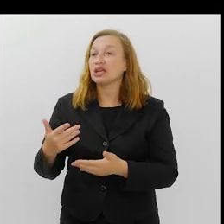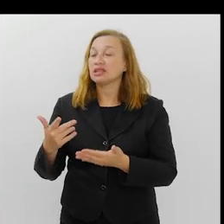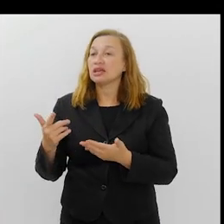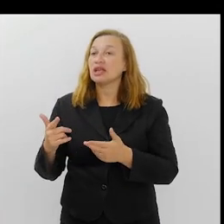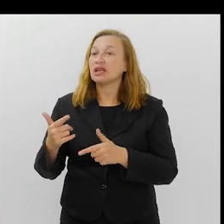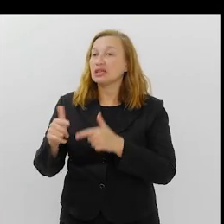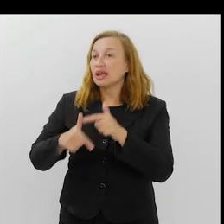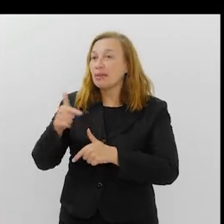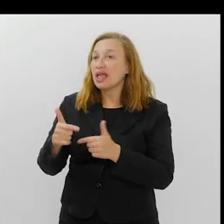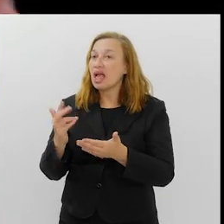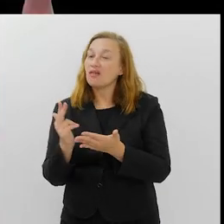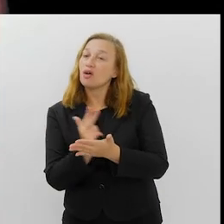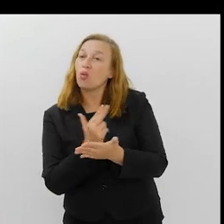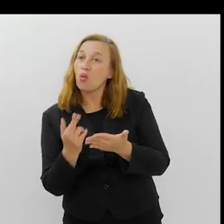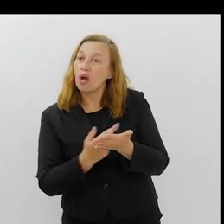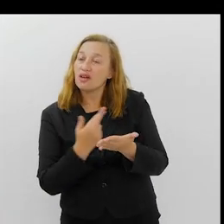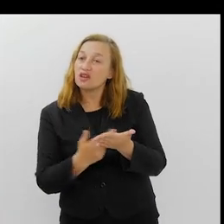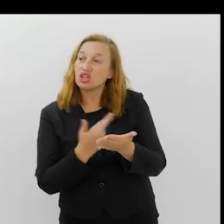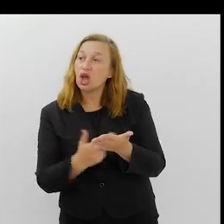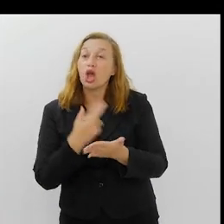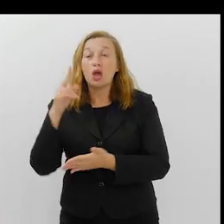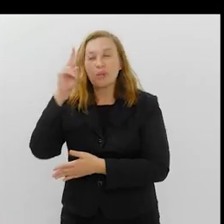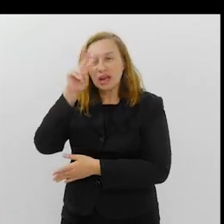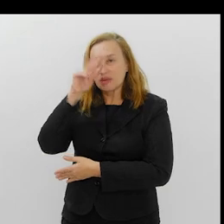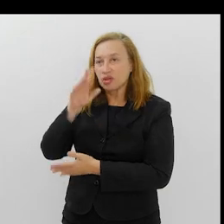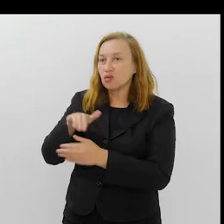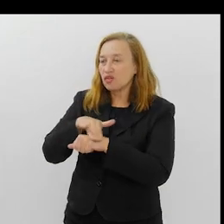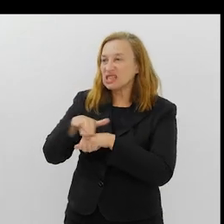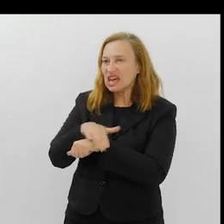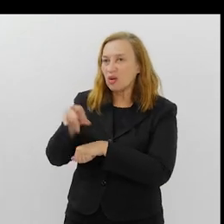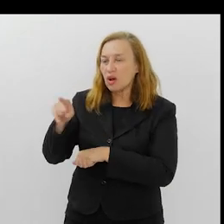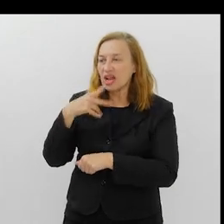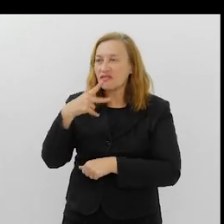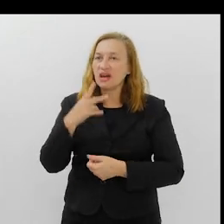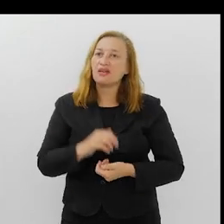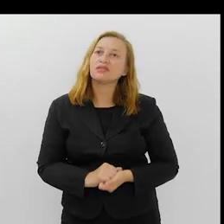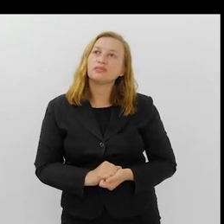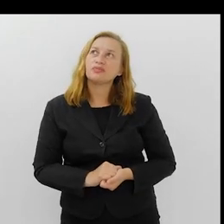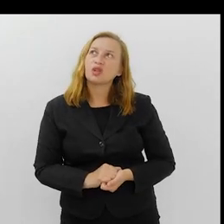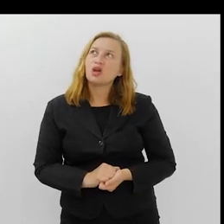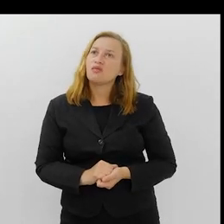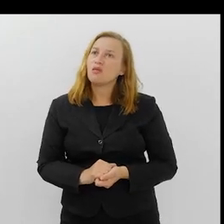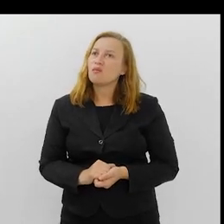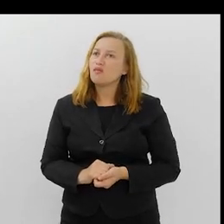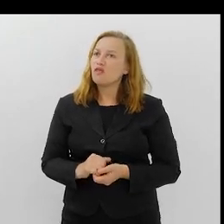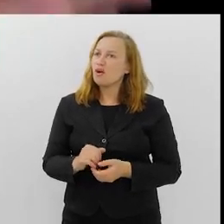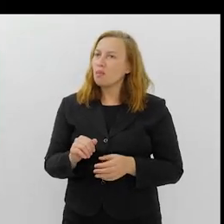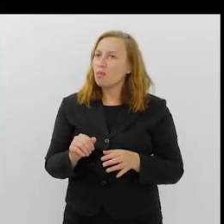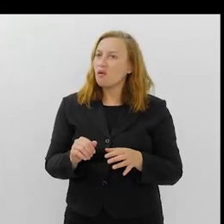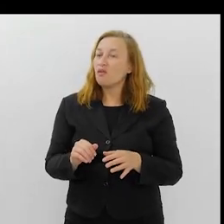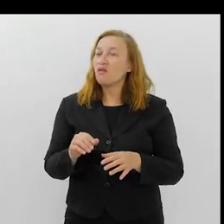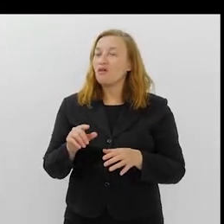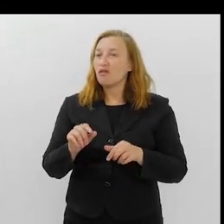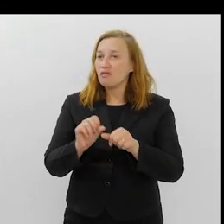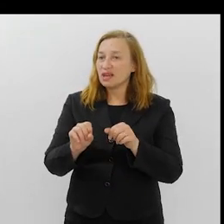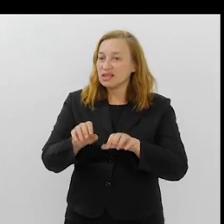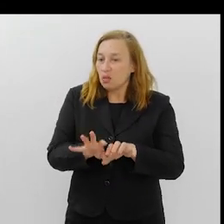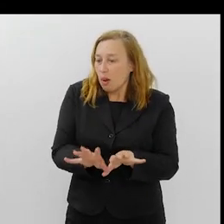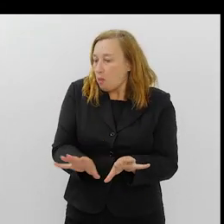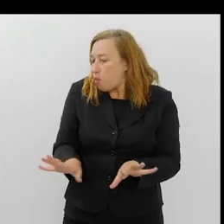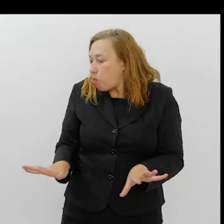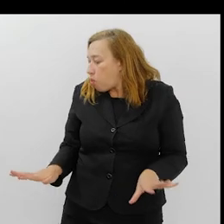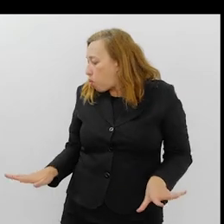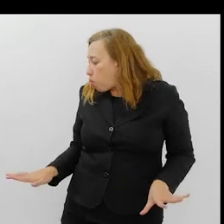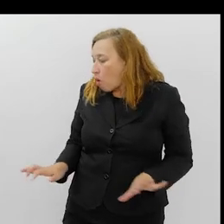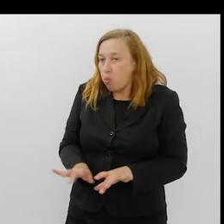teatro de revista. Então, eu me lembro de conversar com o viriato e ele falava assim, vamos fazer uma baiana. E a baiana que ele